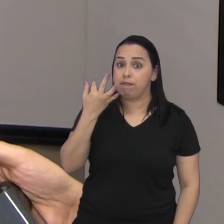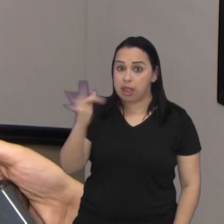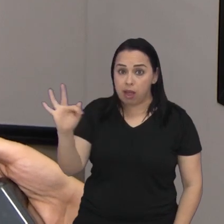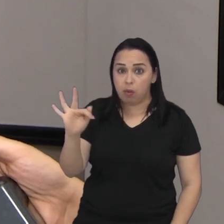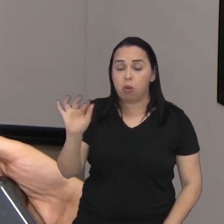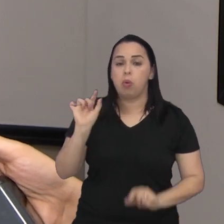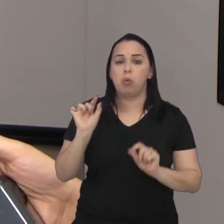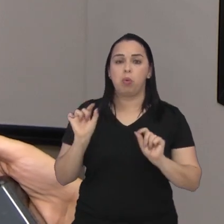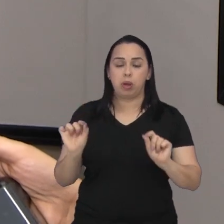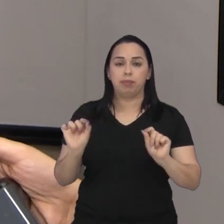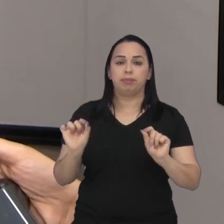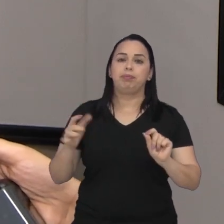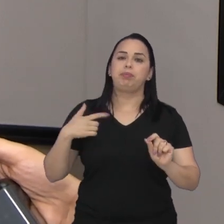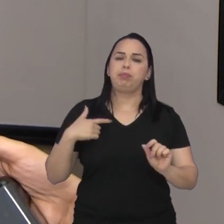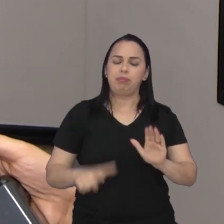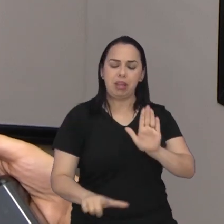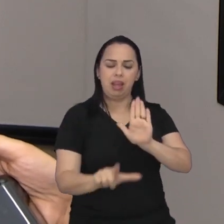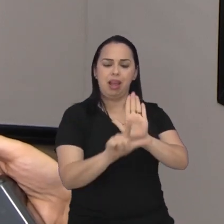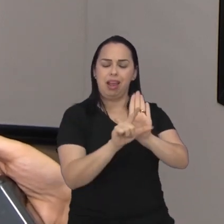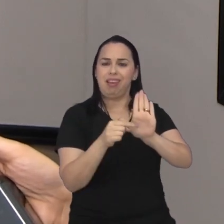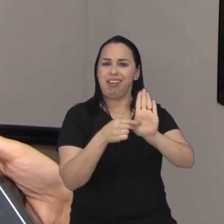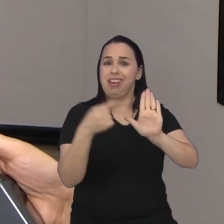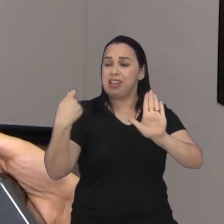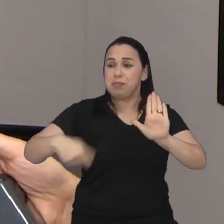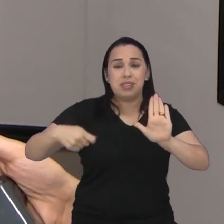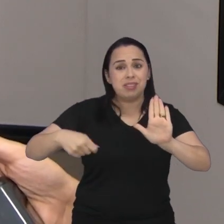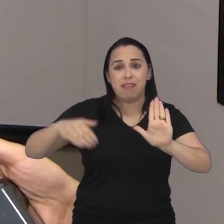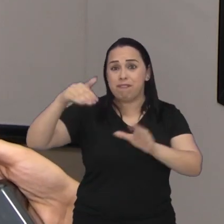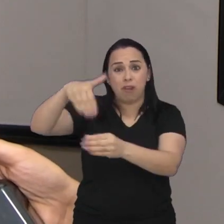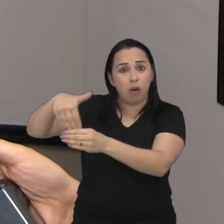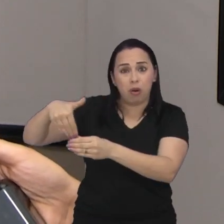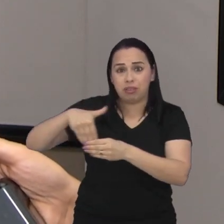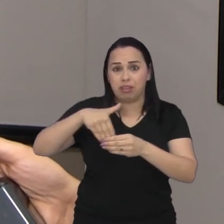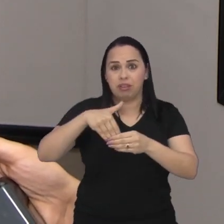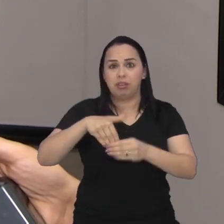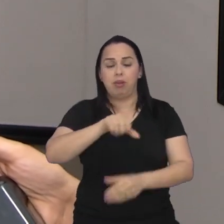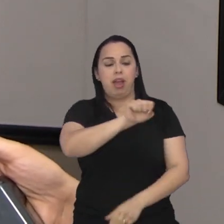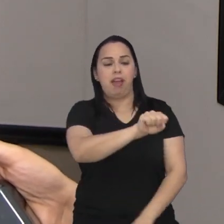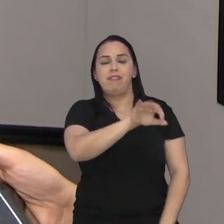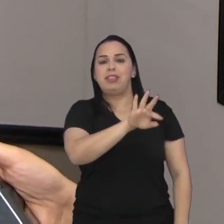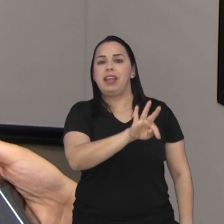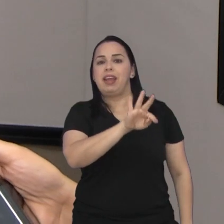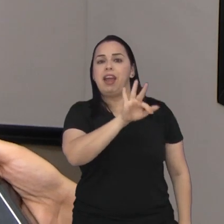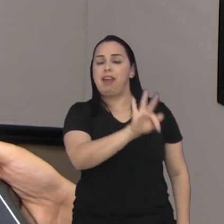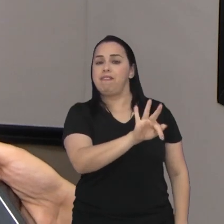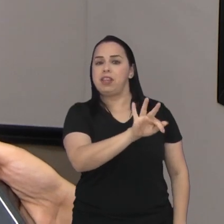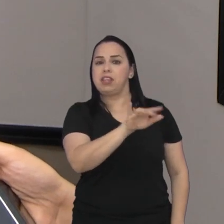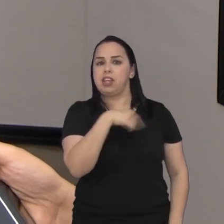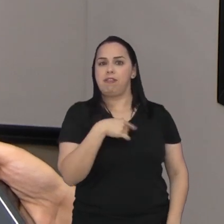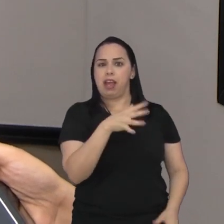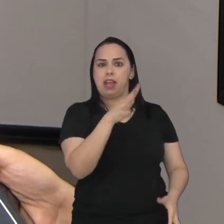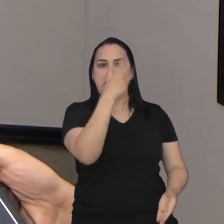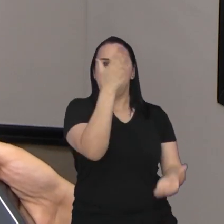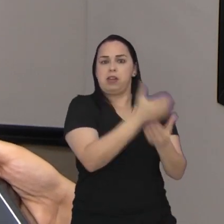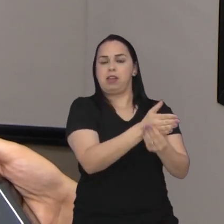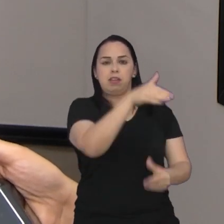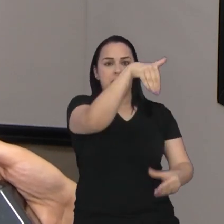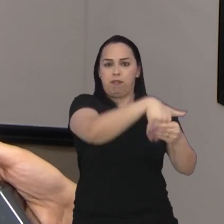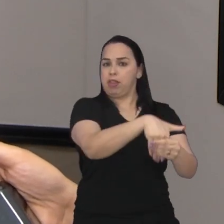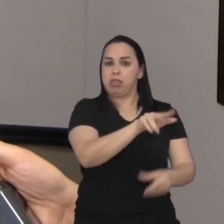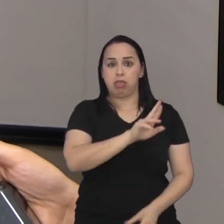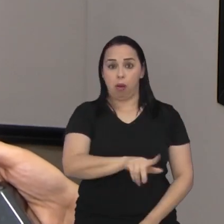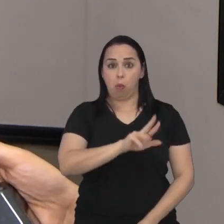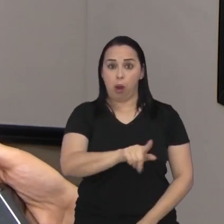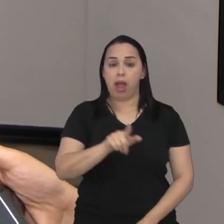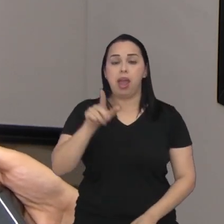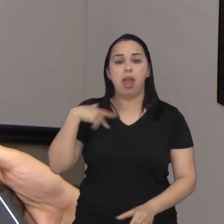federais de que essa questão da legislação está na mão deles não é o STF que legisla sobre